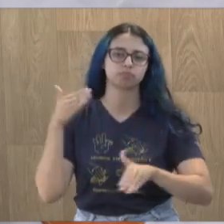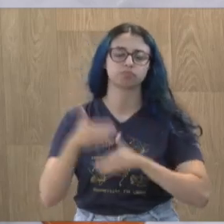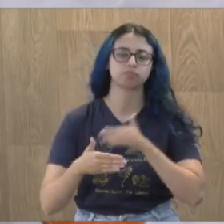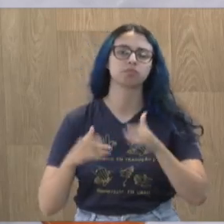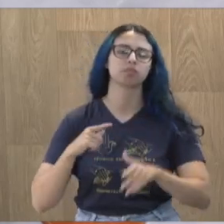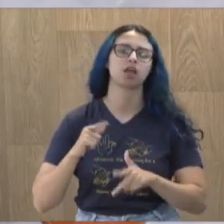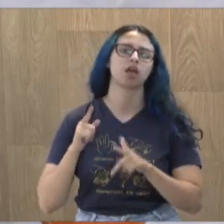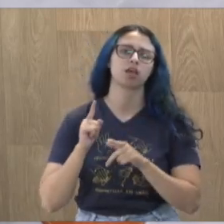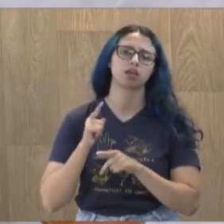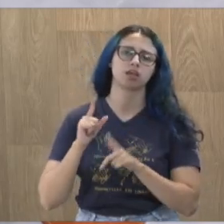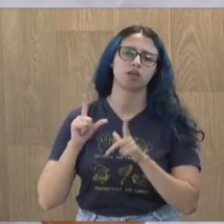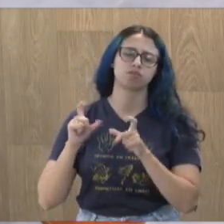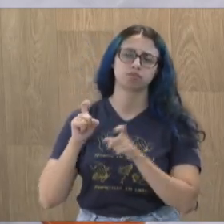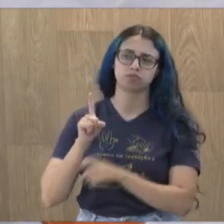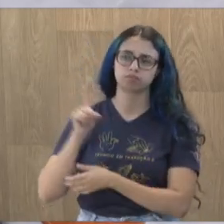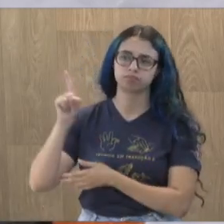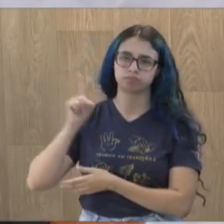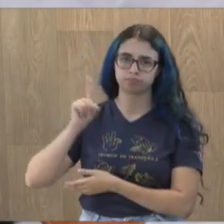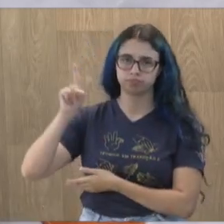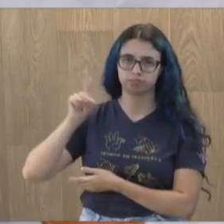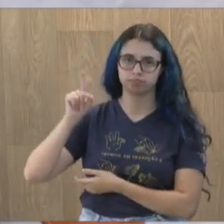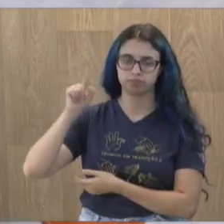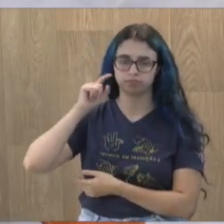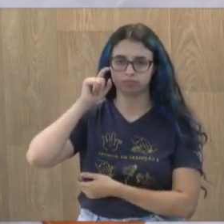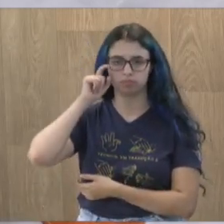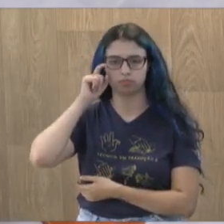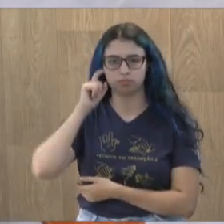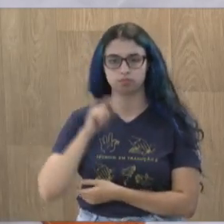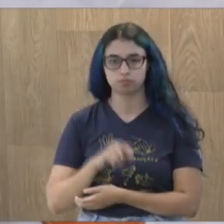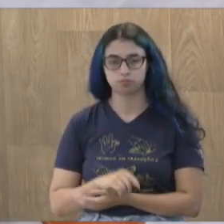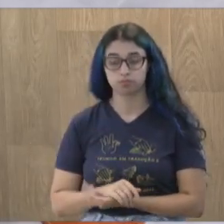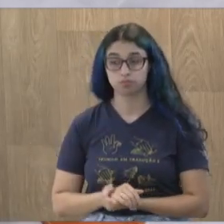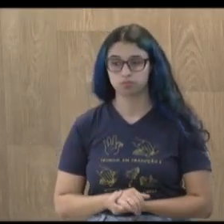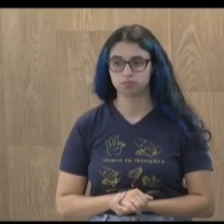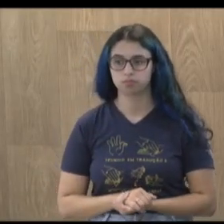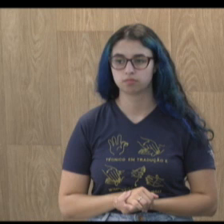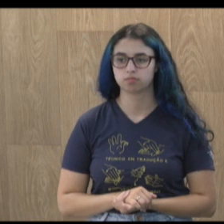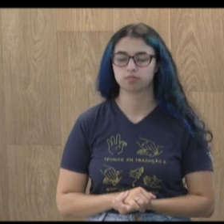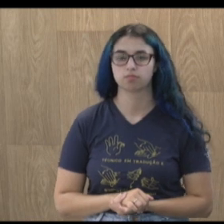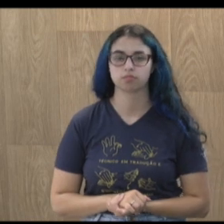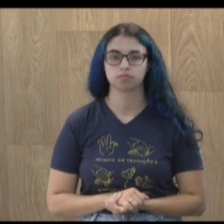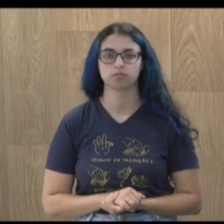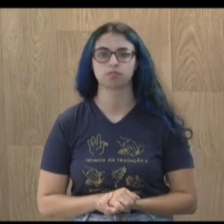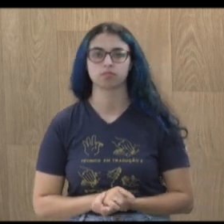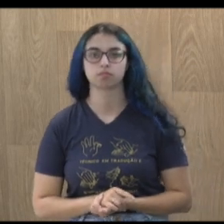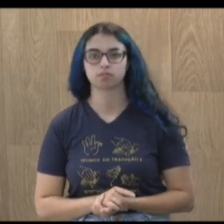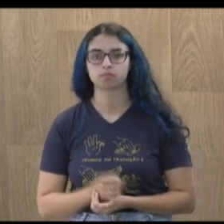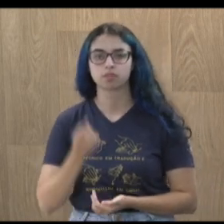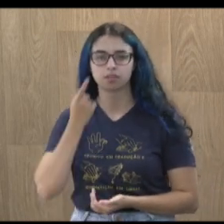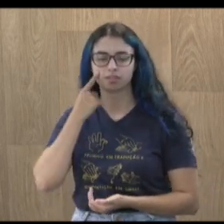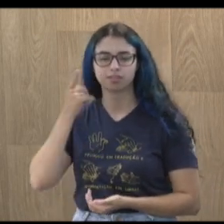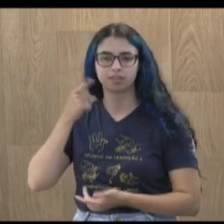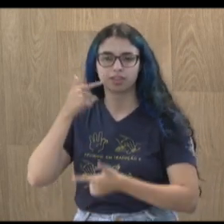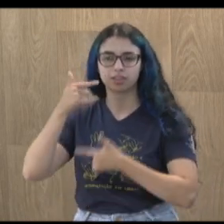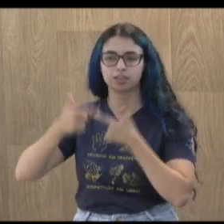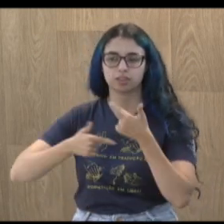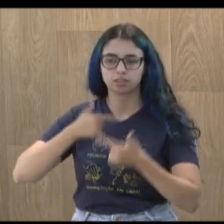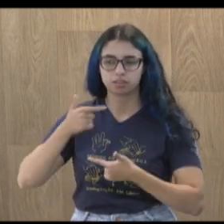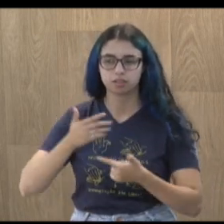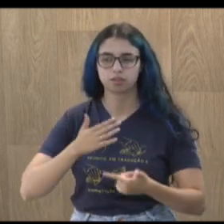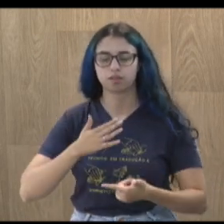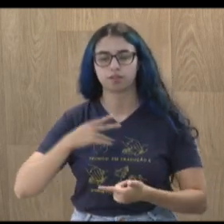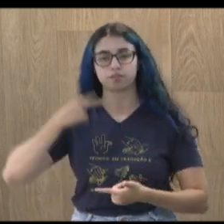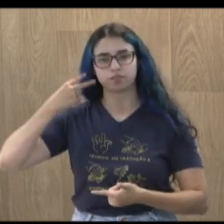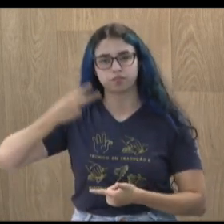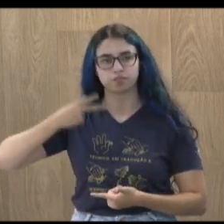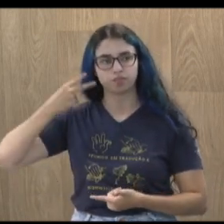tem as imagens aí, Dorel, por favor, colocar para toda a população que nos acompanhando nosso pronunciamento. Esse trabalho, esse vereador, não